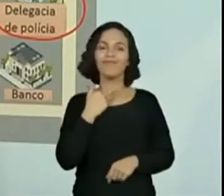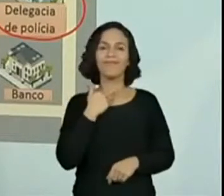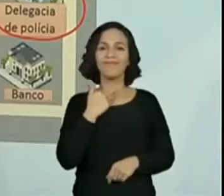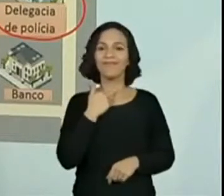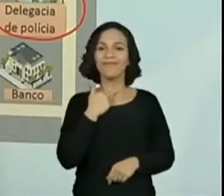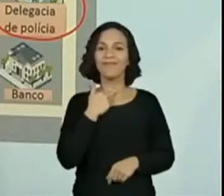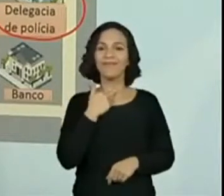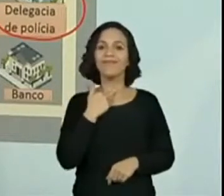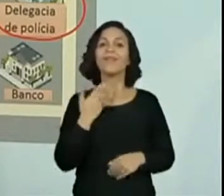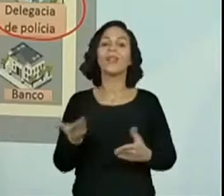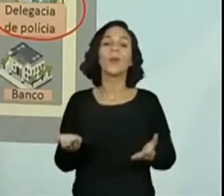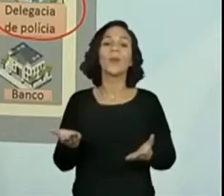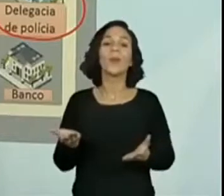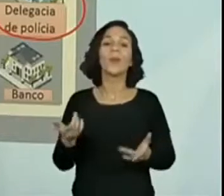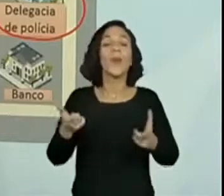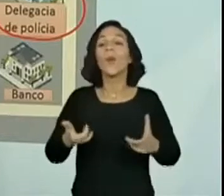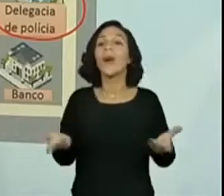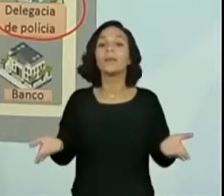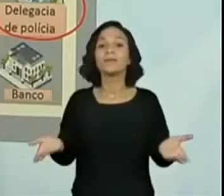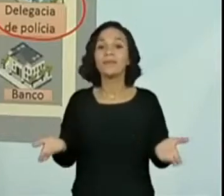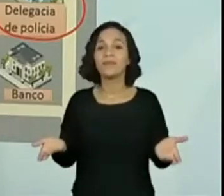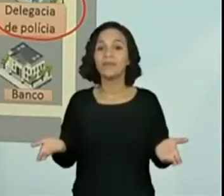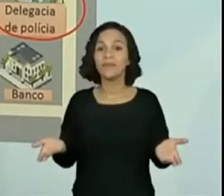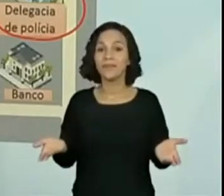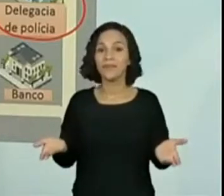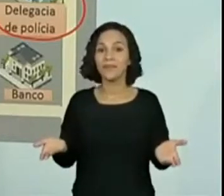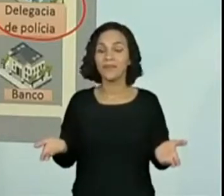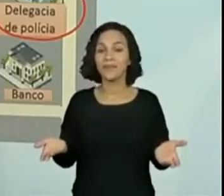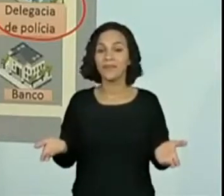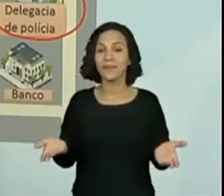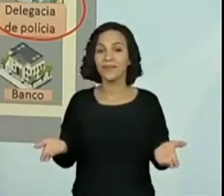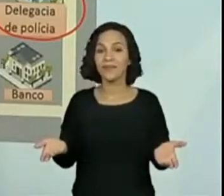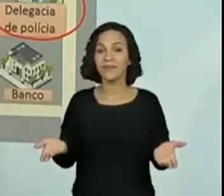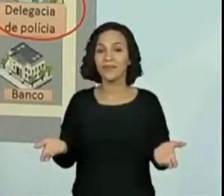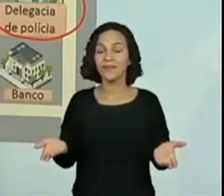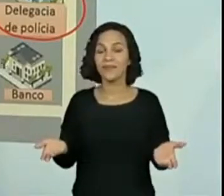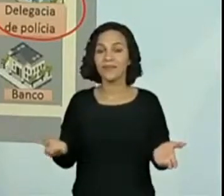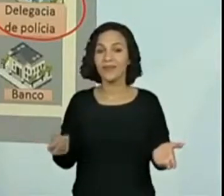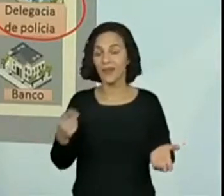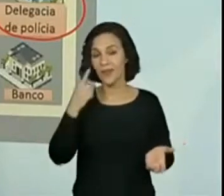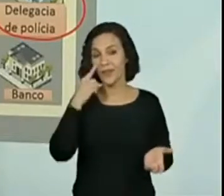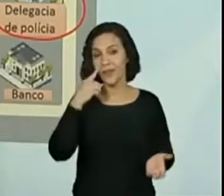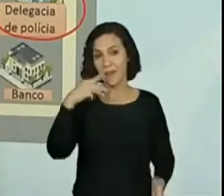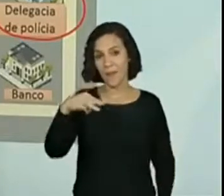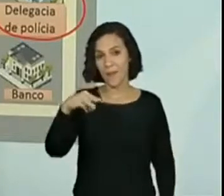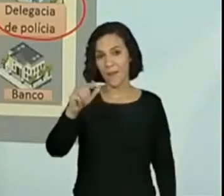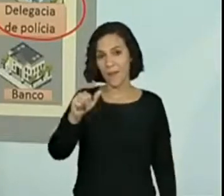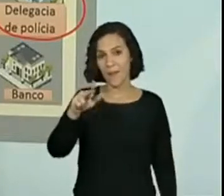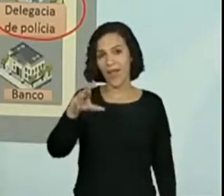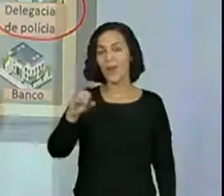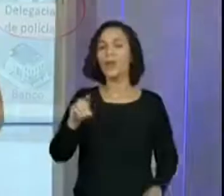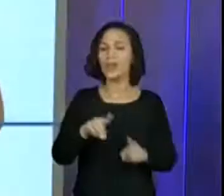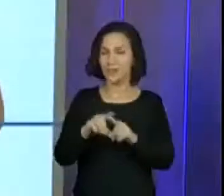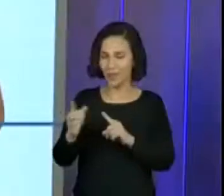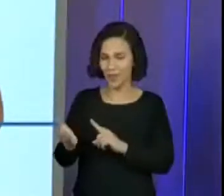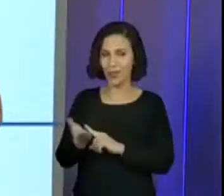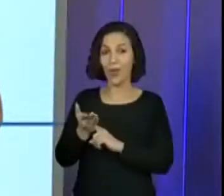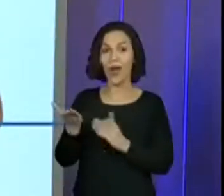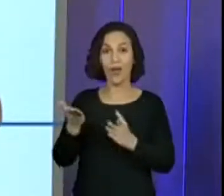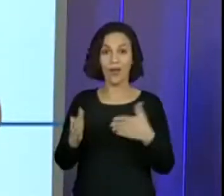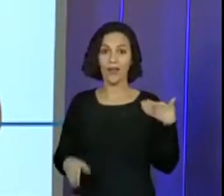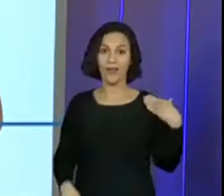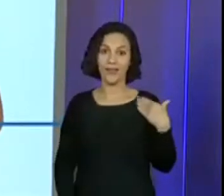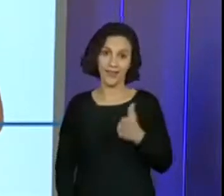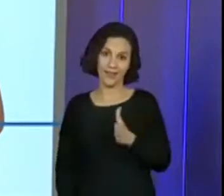Tem que ser para onde? Continue aí. Faltou falar o Marco. Ah, o Marco também está participando. Obrigada, Marco. Esquerda.